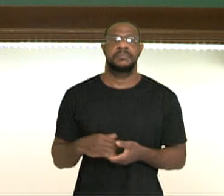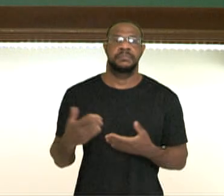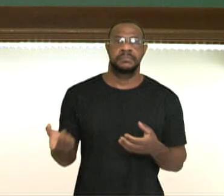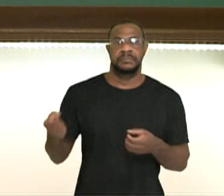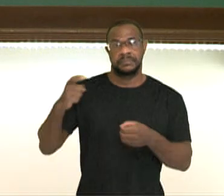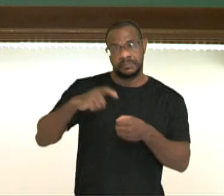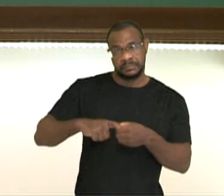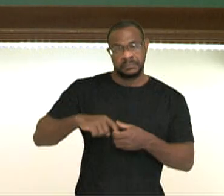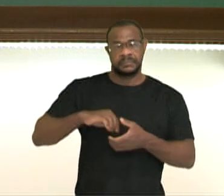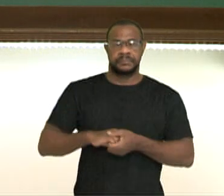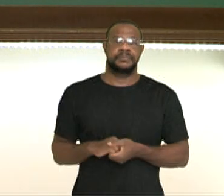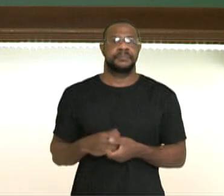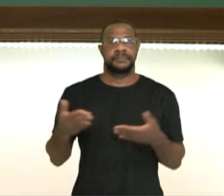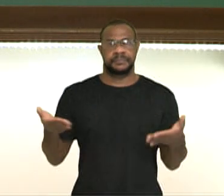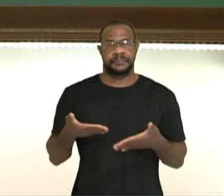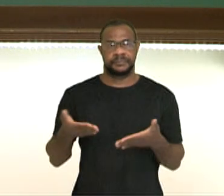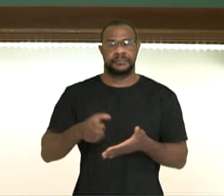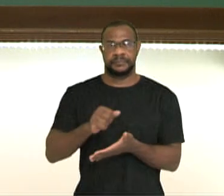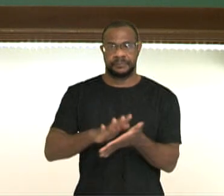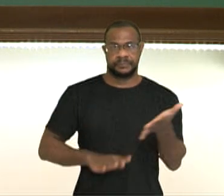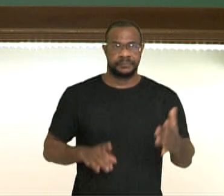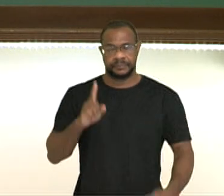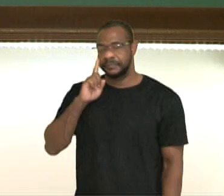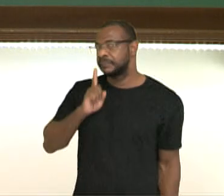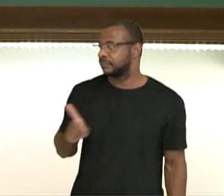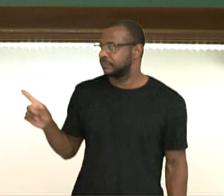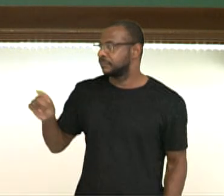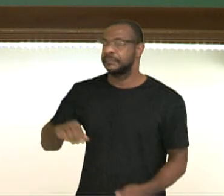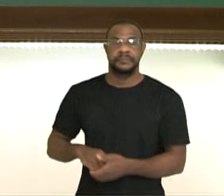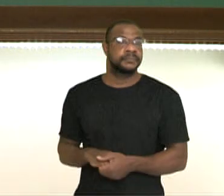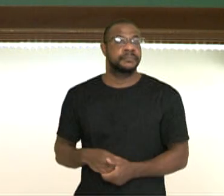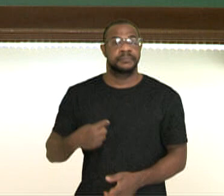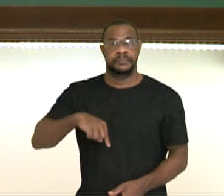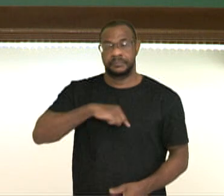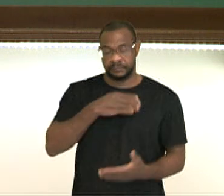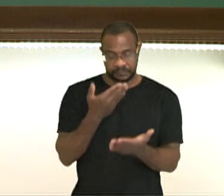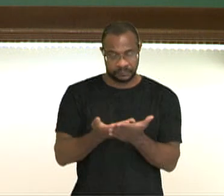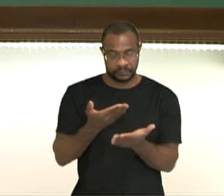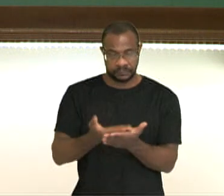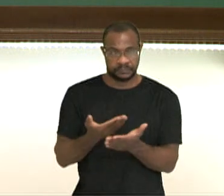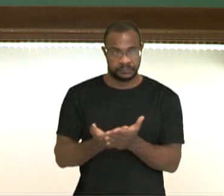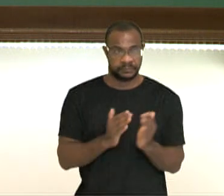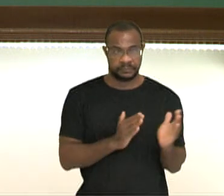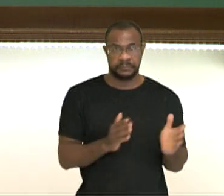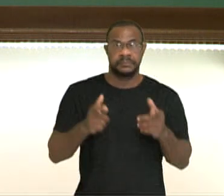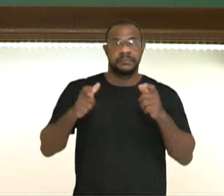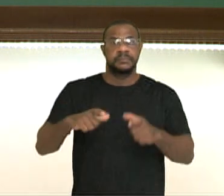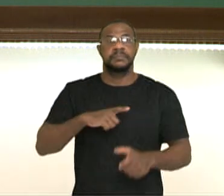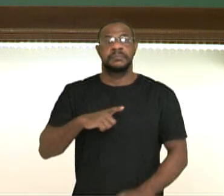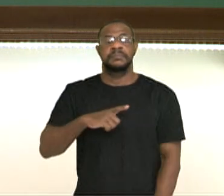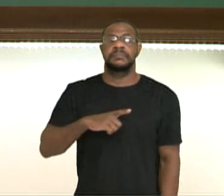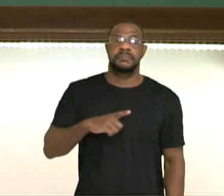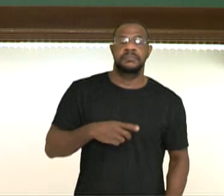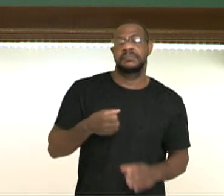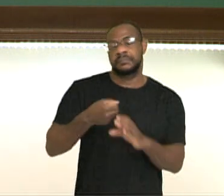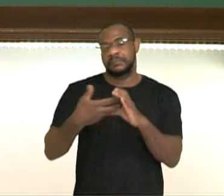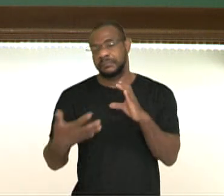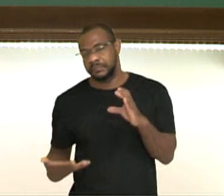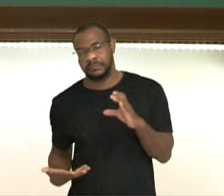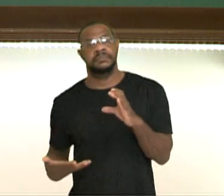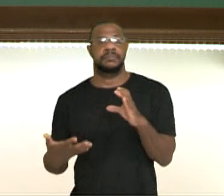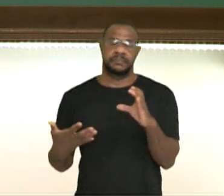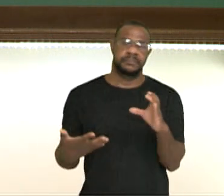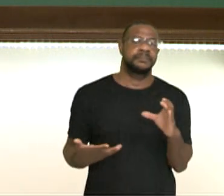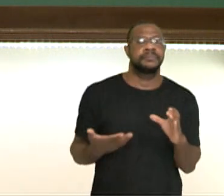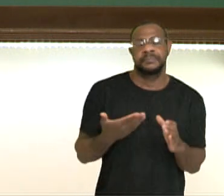Voltamos ali para a correção da nossa atividade. Então, a partir do que nós estudamos, onde nós vamos ter características mais